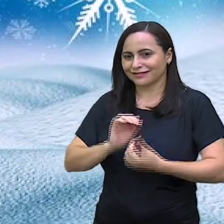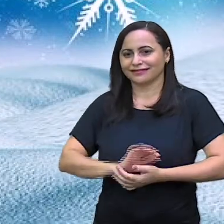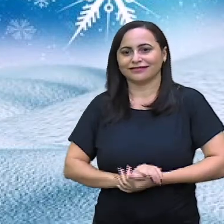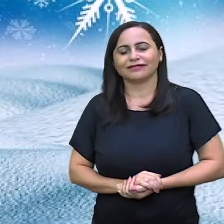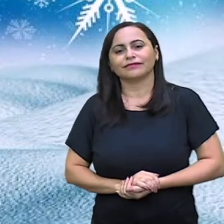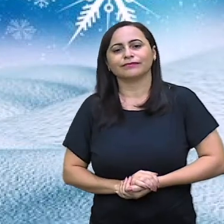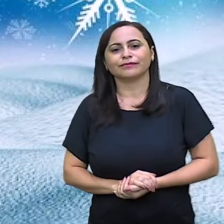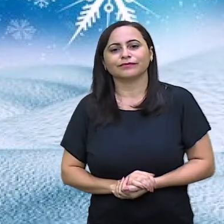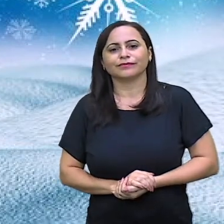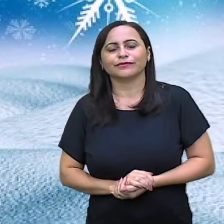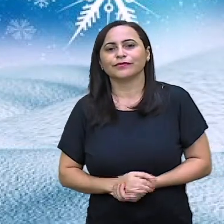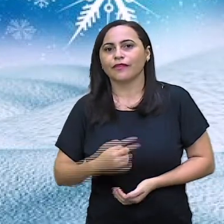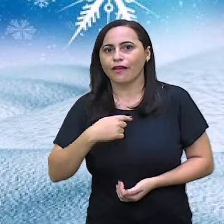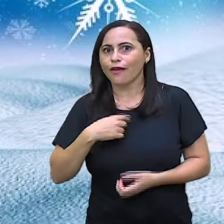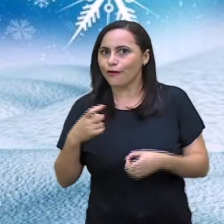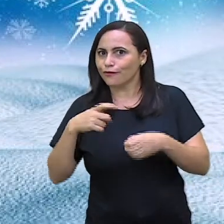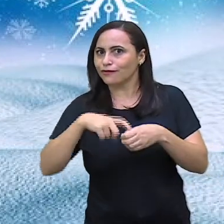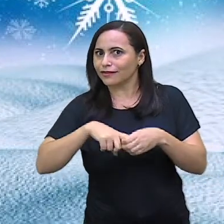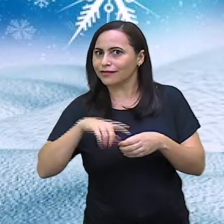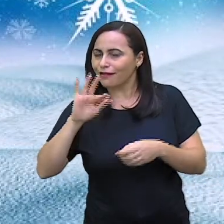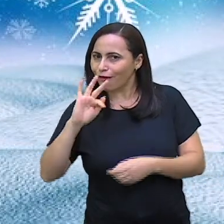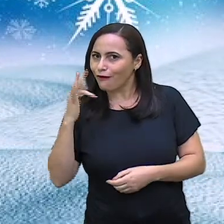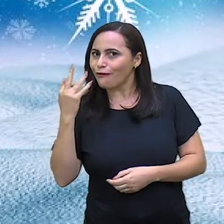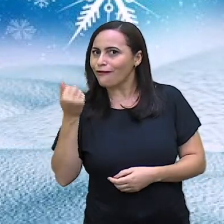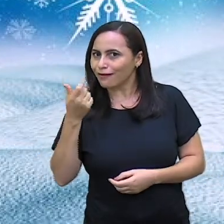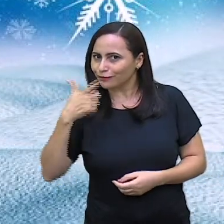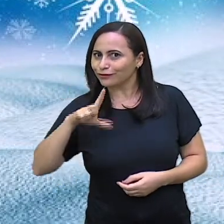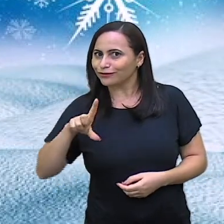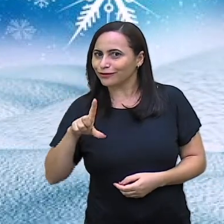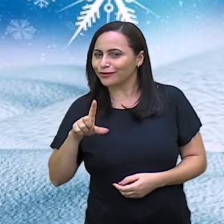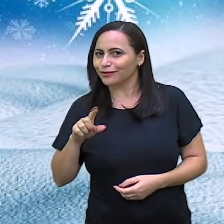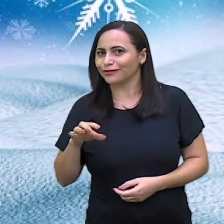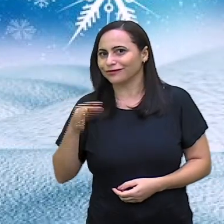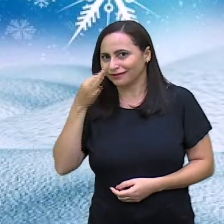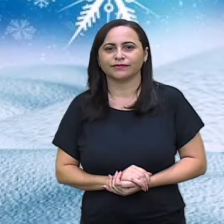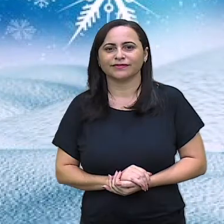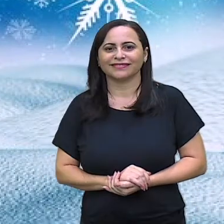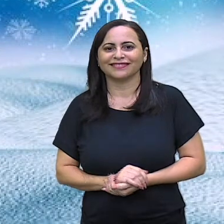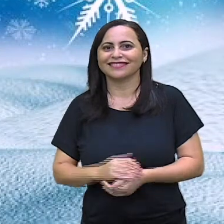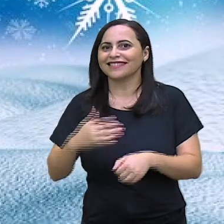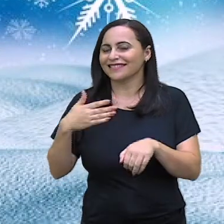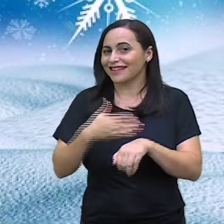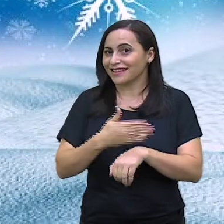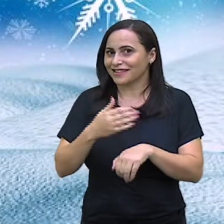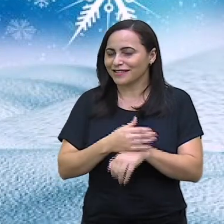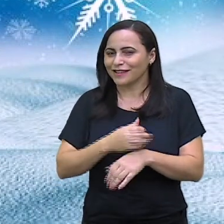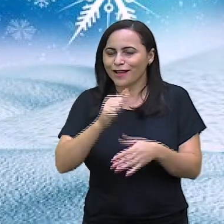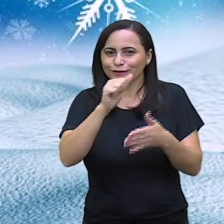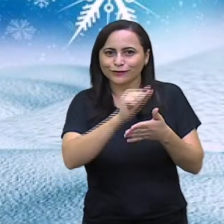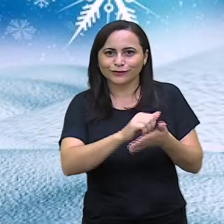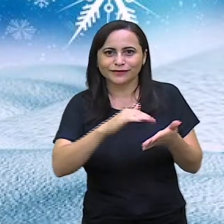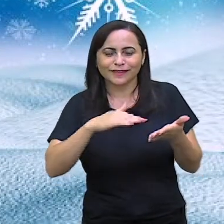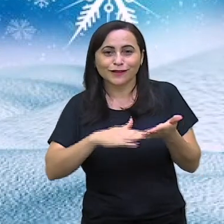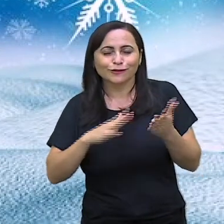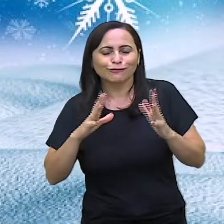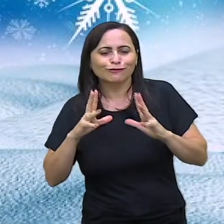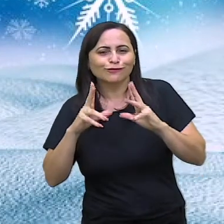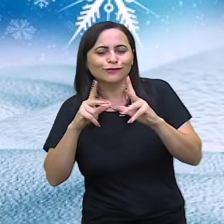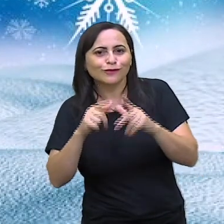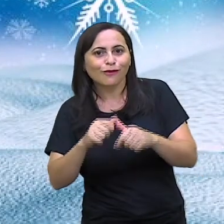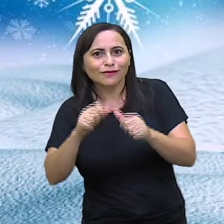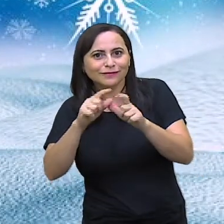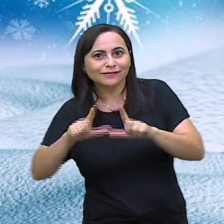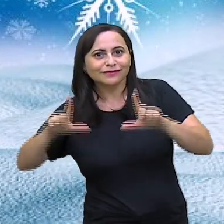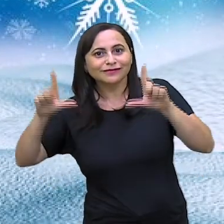Vou voltar com mais fábula uma hora dessa, hein? Fiquem atentos! E para acessar nossas atividades na